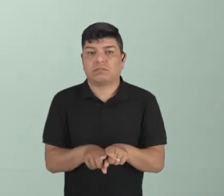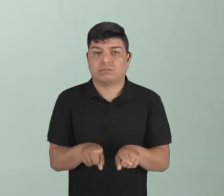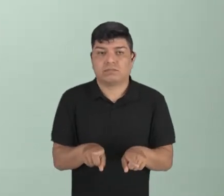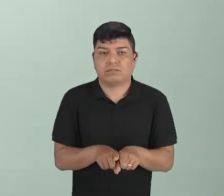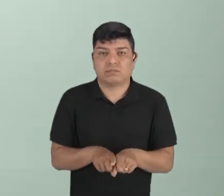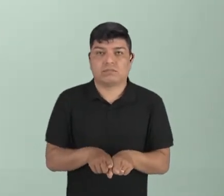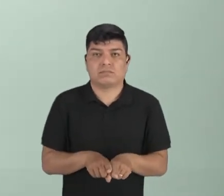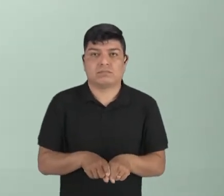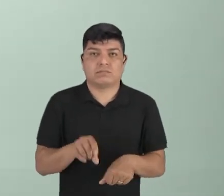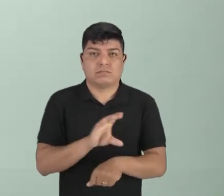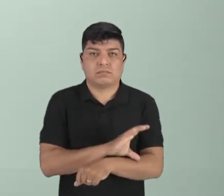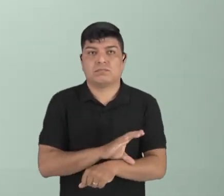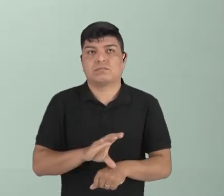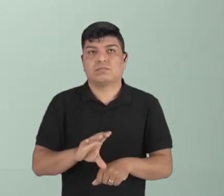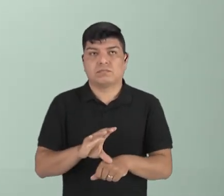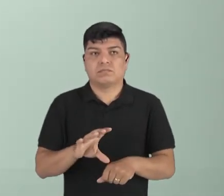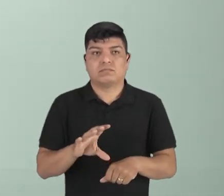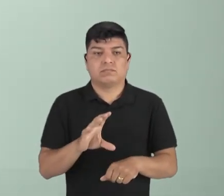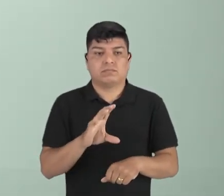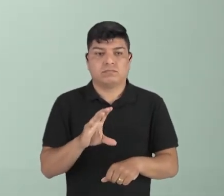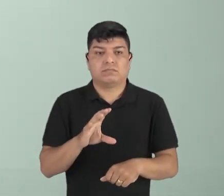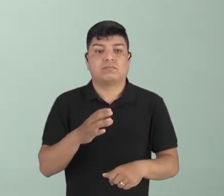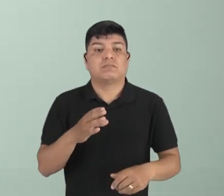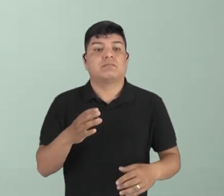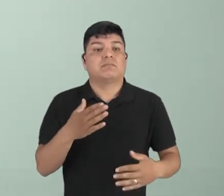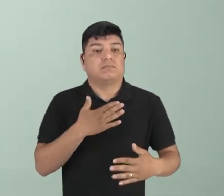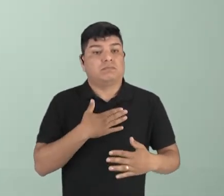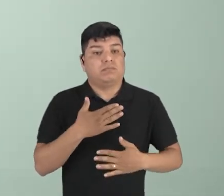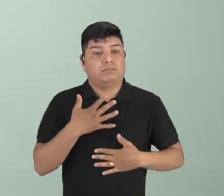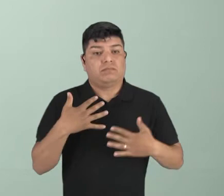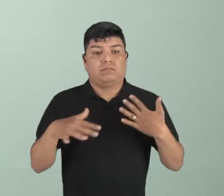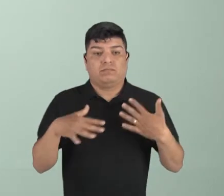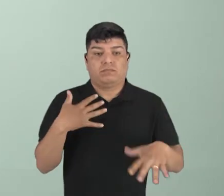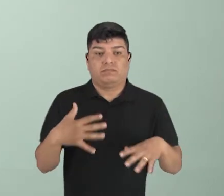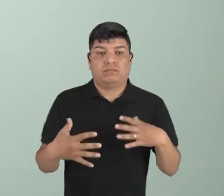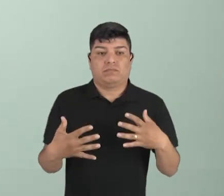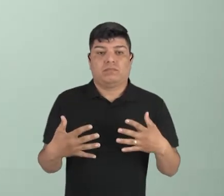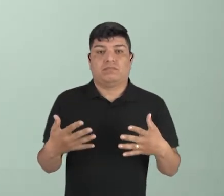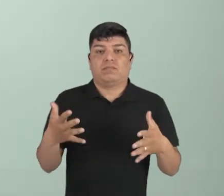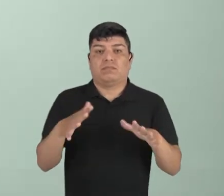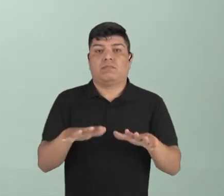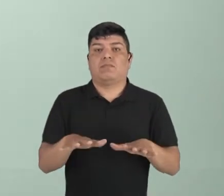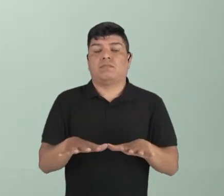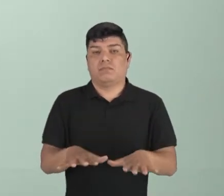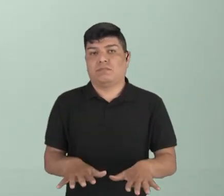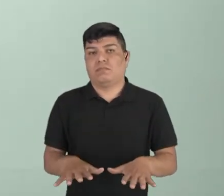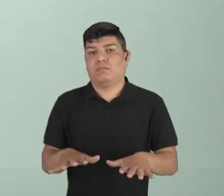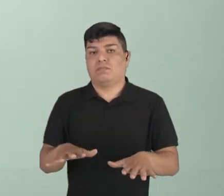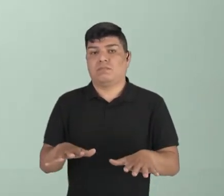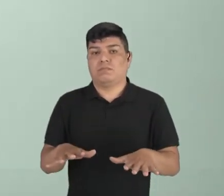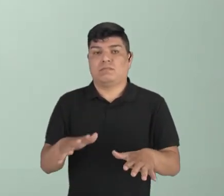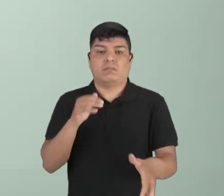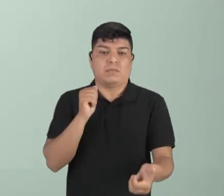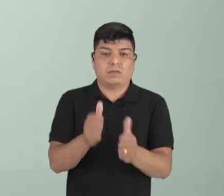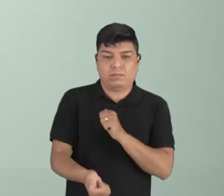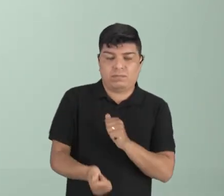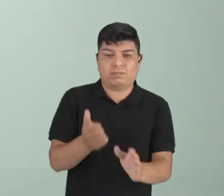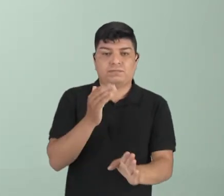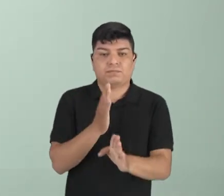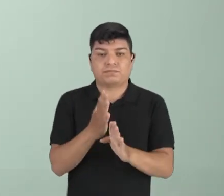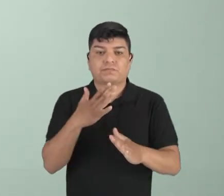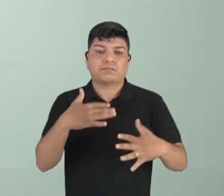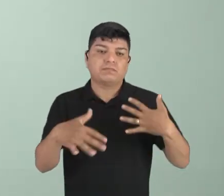a cultura corporal do movimento, né, acaba inserido também no esporte através dos movimentos que você realiza para